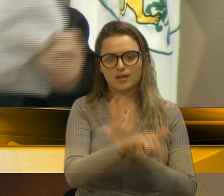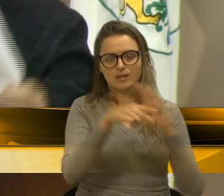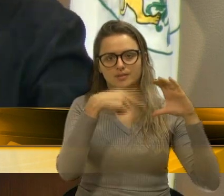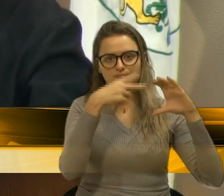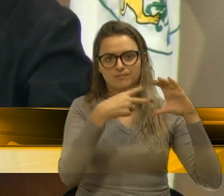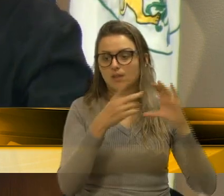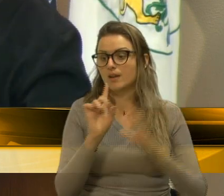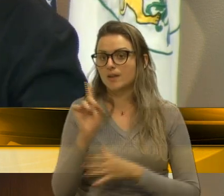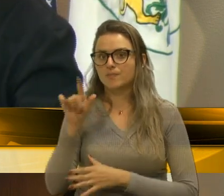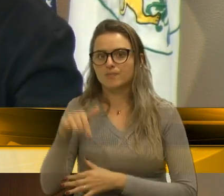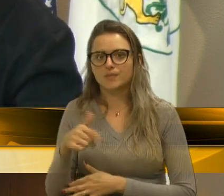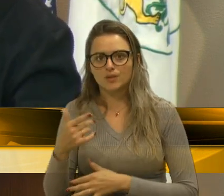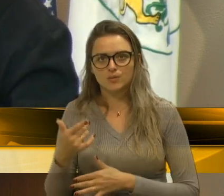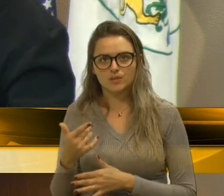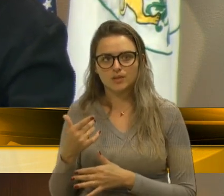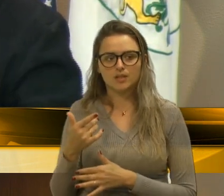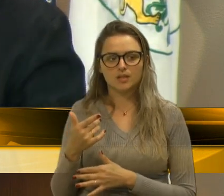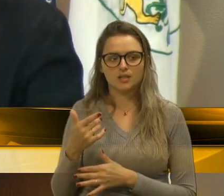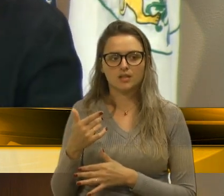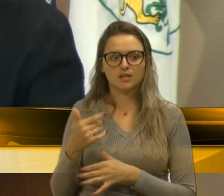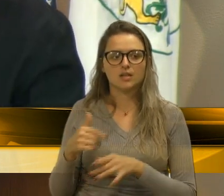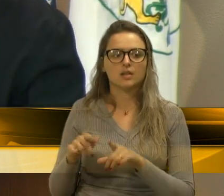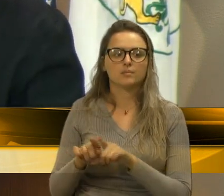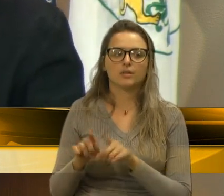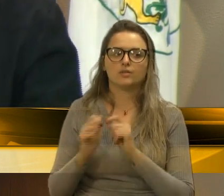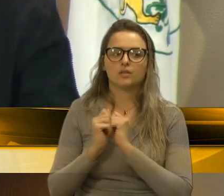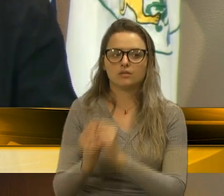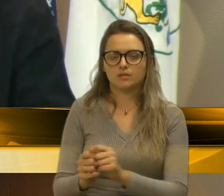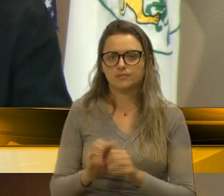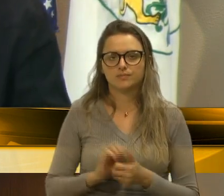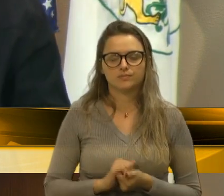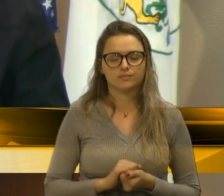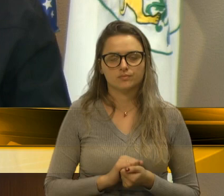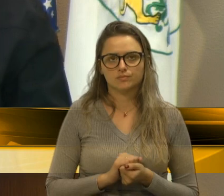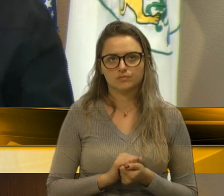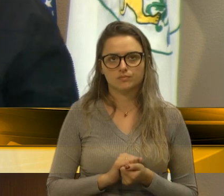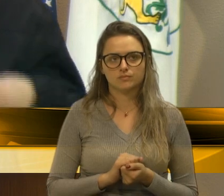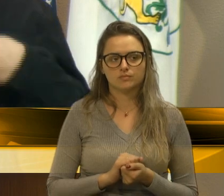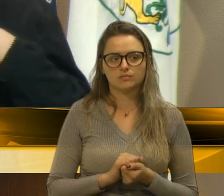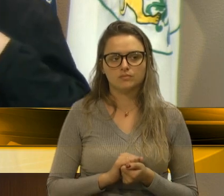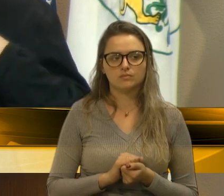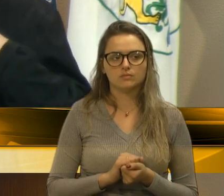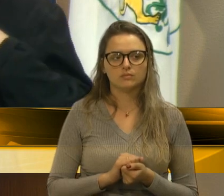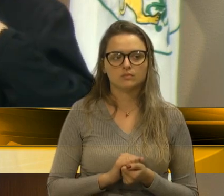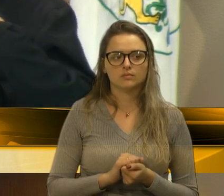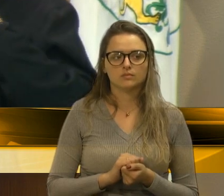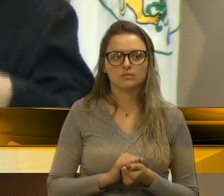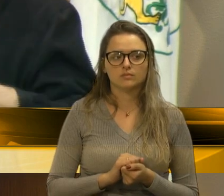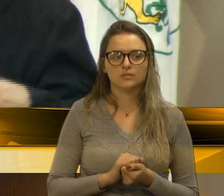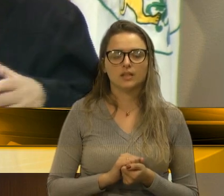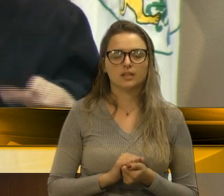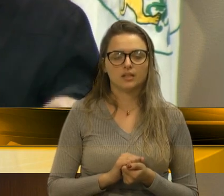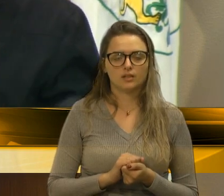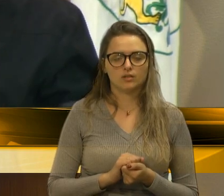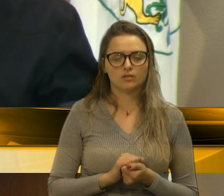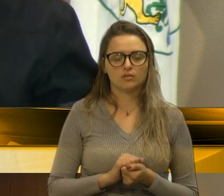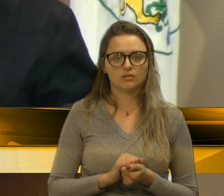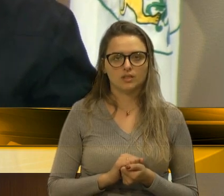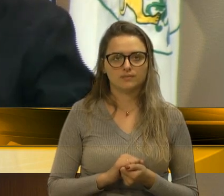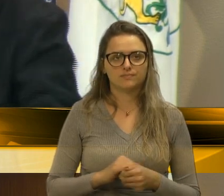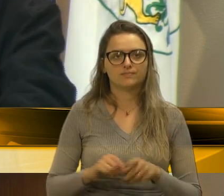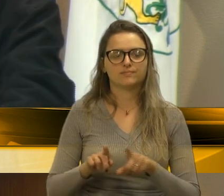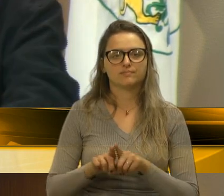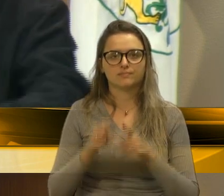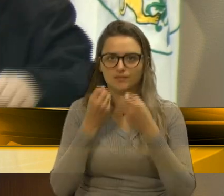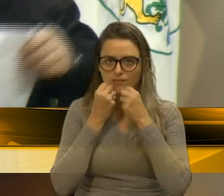Não é a unidade de conservação prevista no Código Florestal, que de jeito forçado a Secretaria